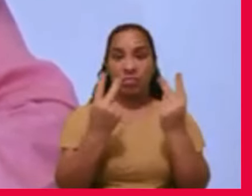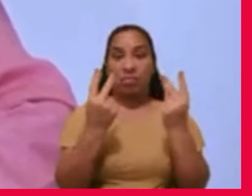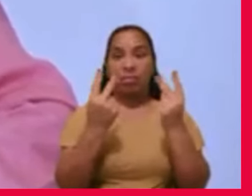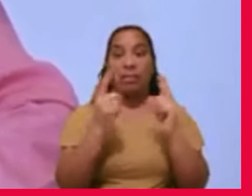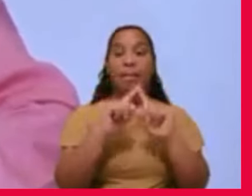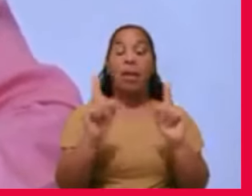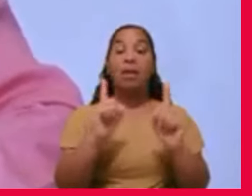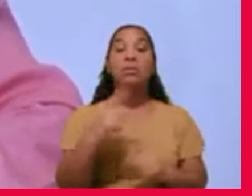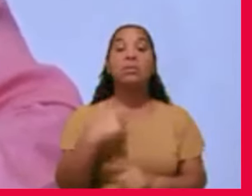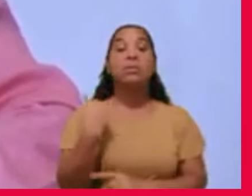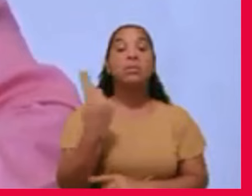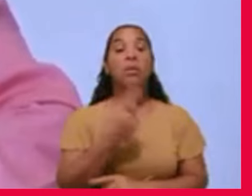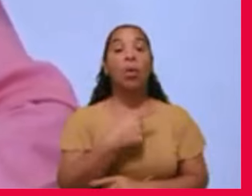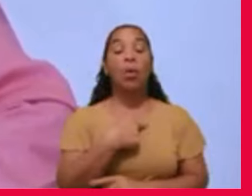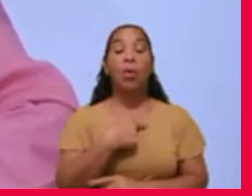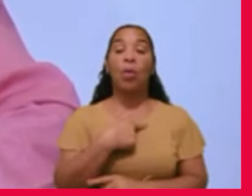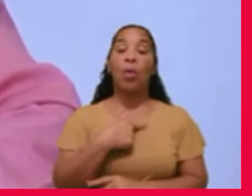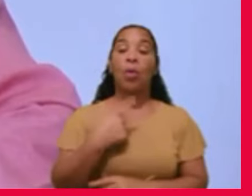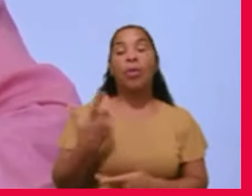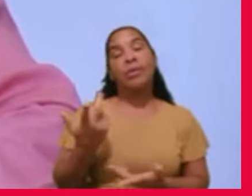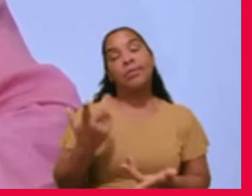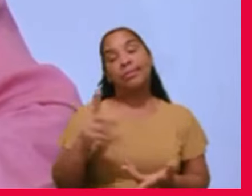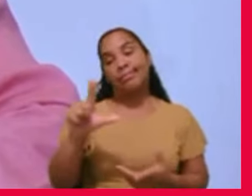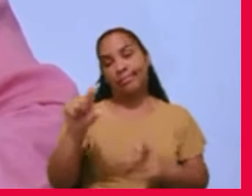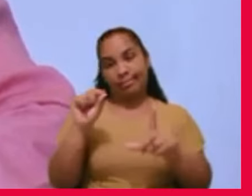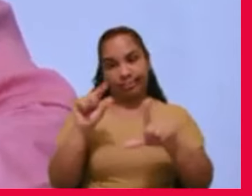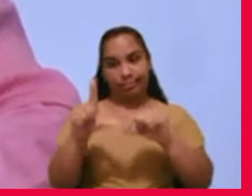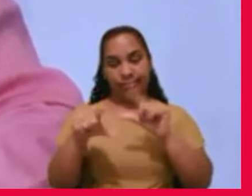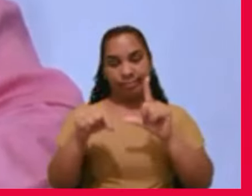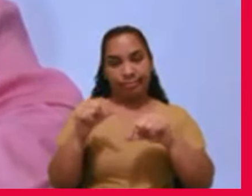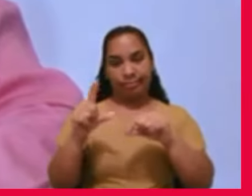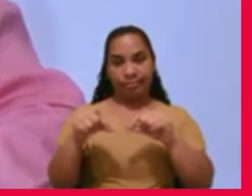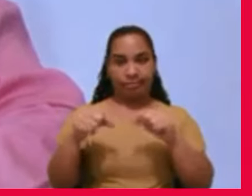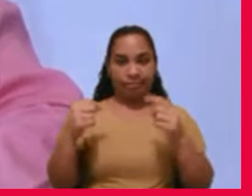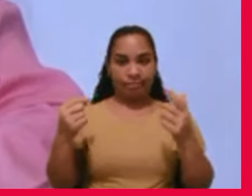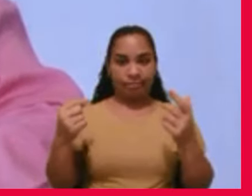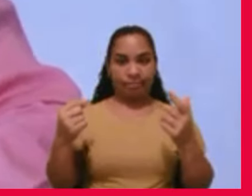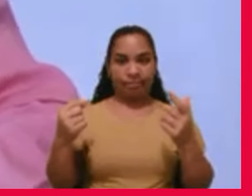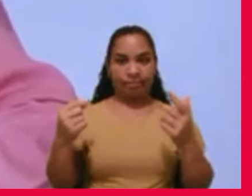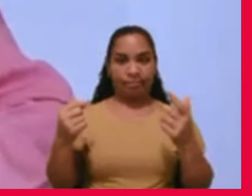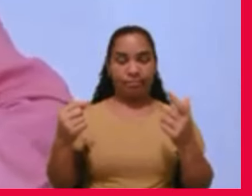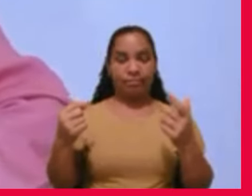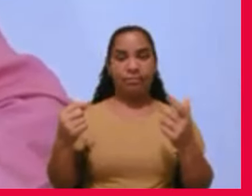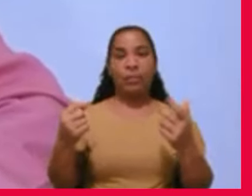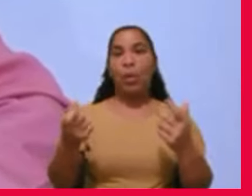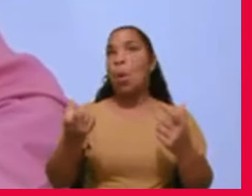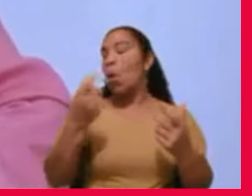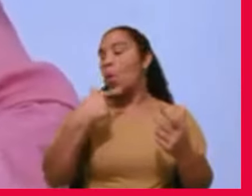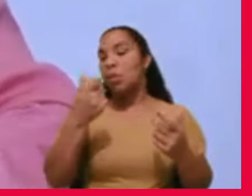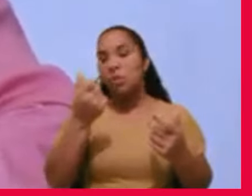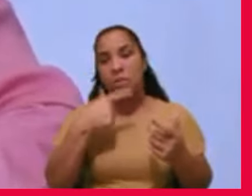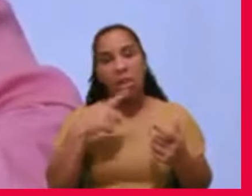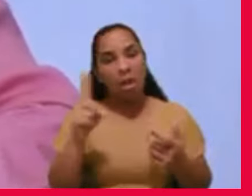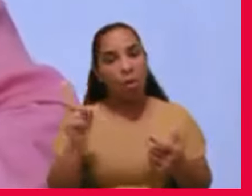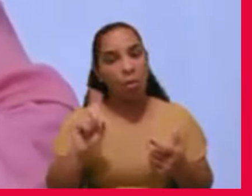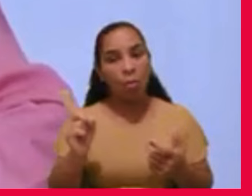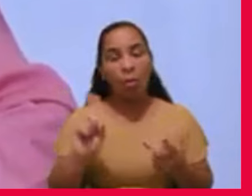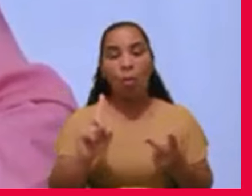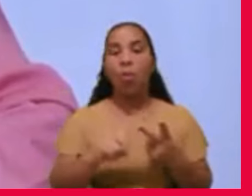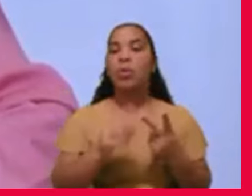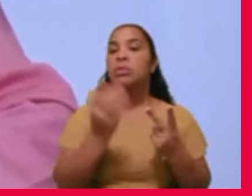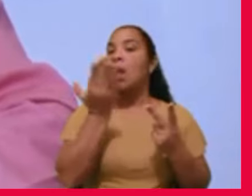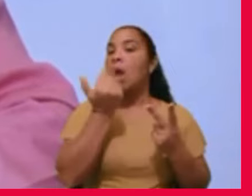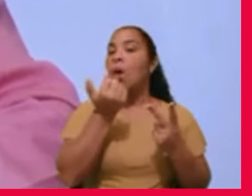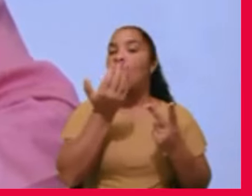por esta ou aquela razão, descuramos. Ou não nos medicamos, ou não fazemos uma alimentação própria,